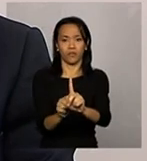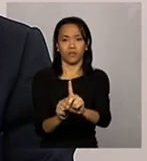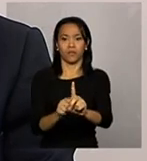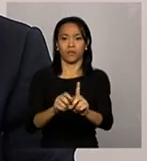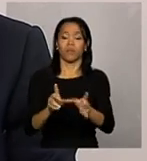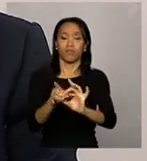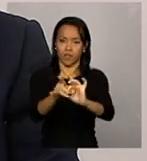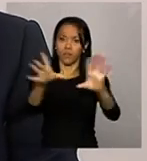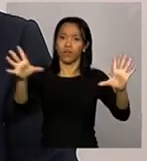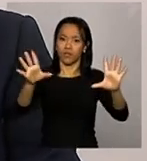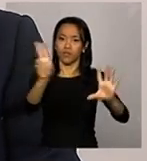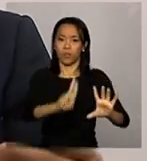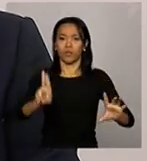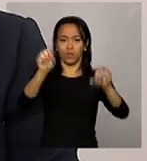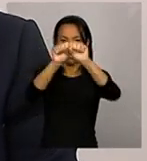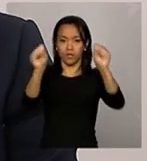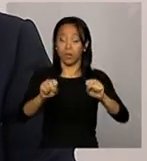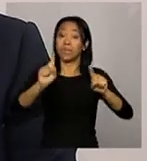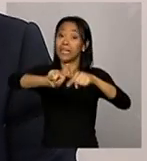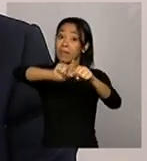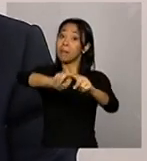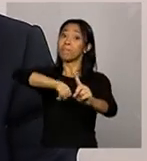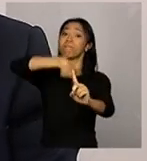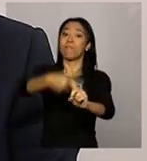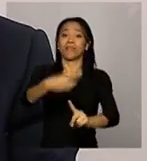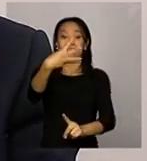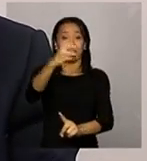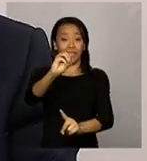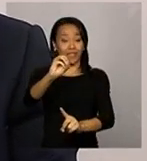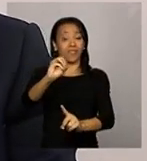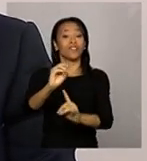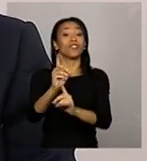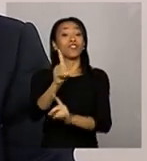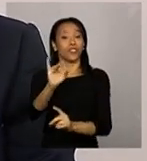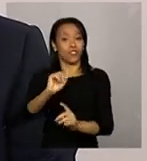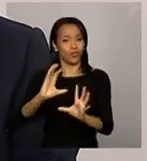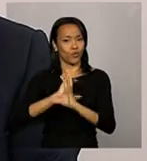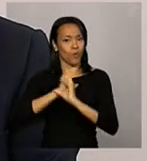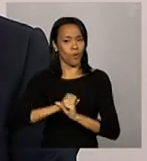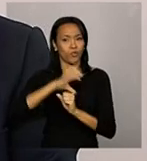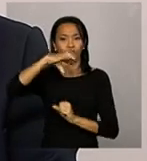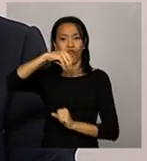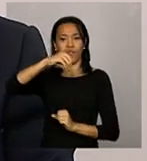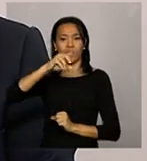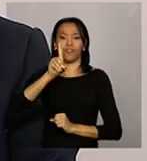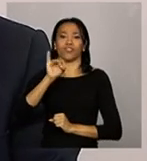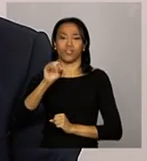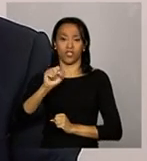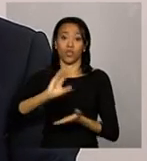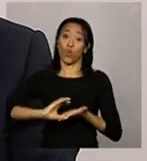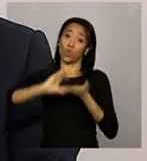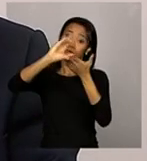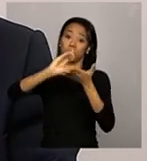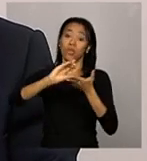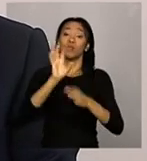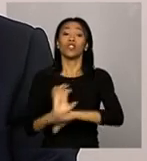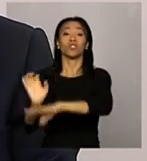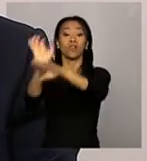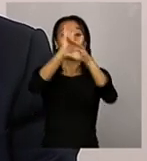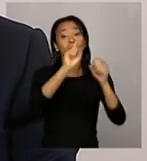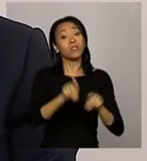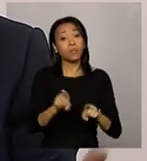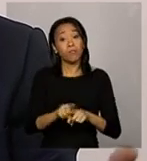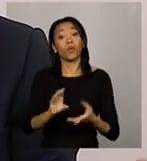disponibilizado e mais 30 dias, ou seja, 90 dias para que os conselhos estaduais ou municipais de assistência social